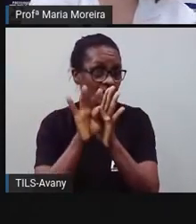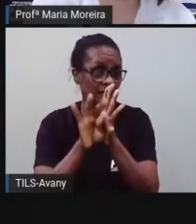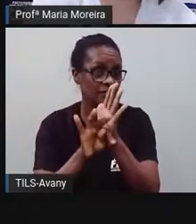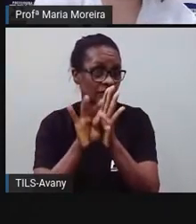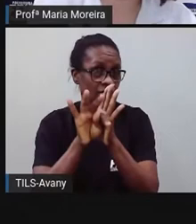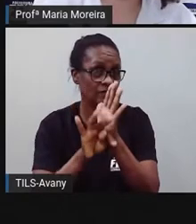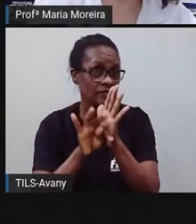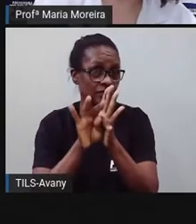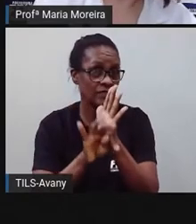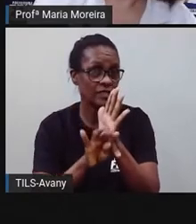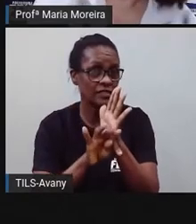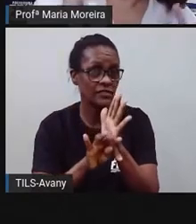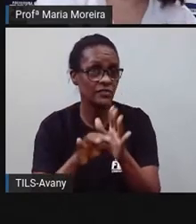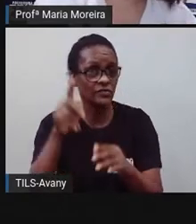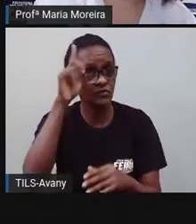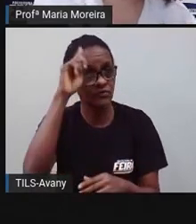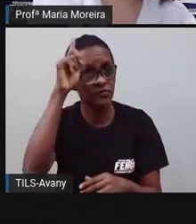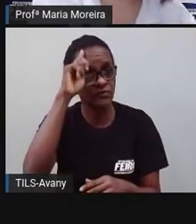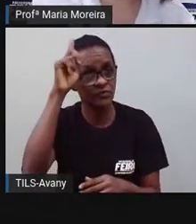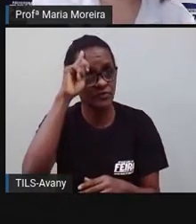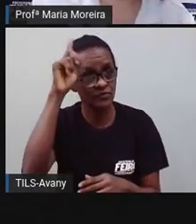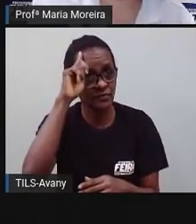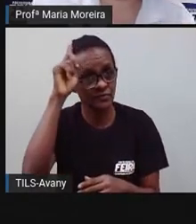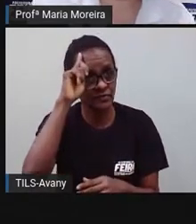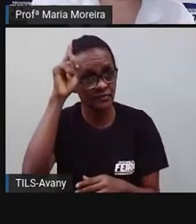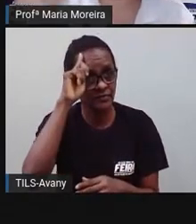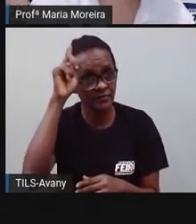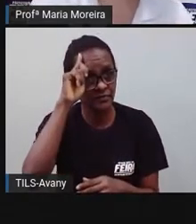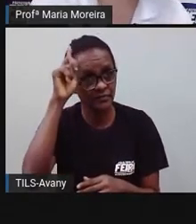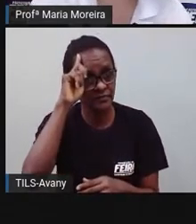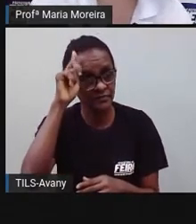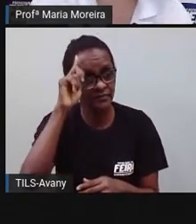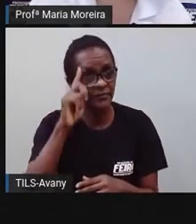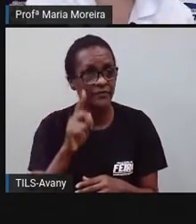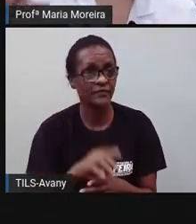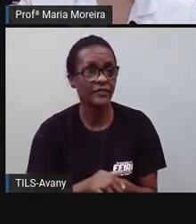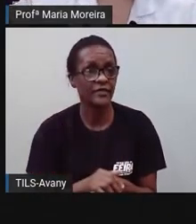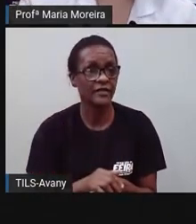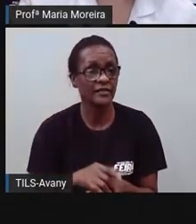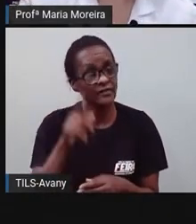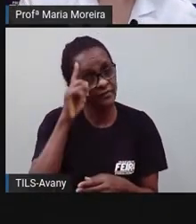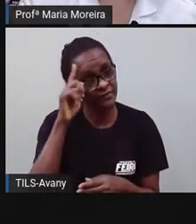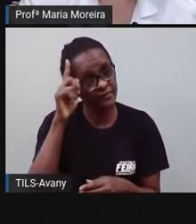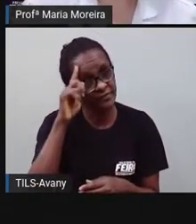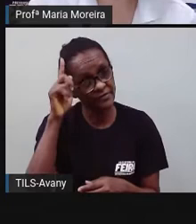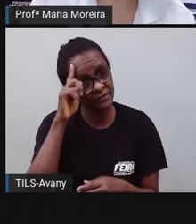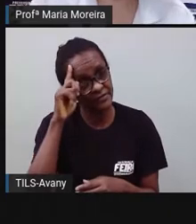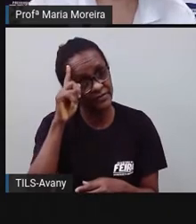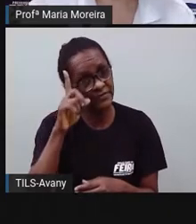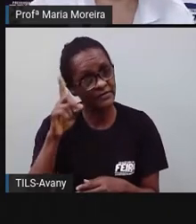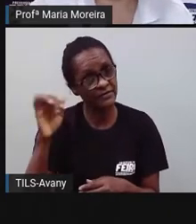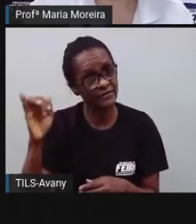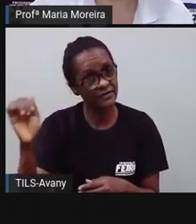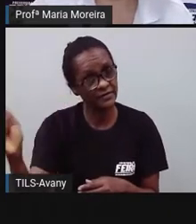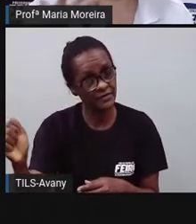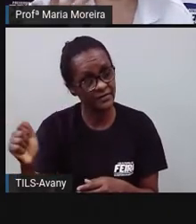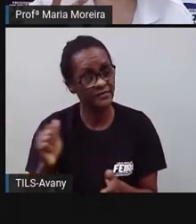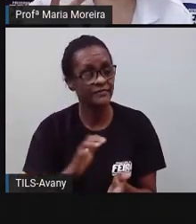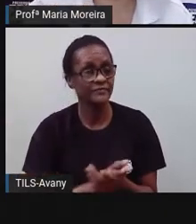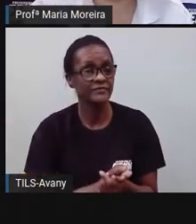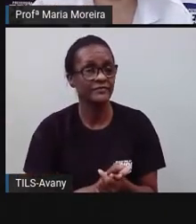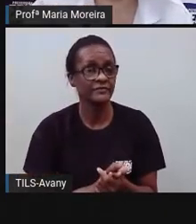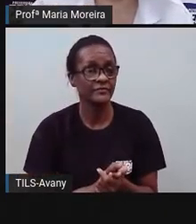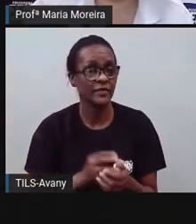nosso cotidiano. Pra quem não sabe o que é cotidiano, o cotidiano é o nosso dia a dia, o nosso dia. Então, né? Pois, para